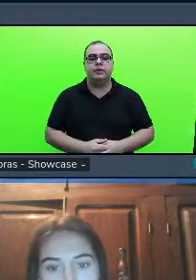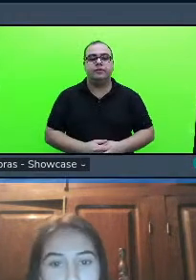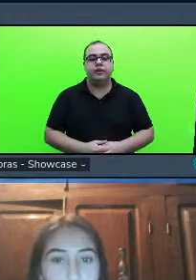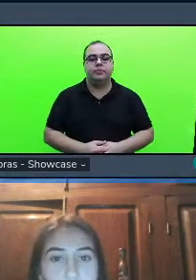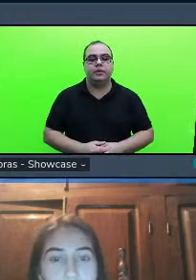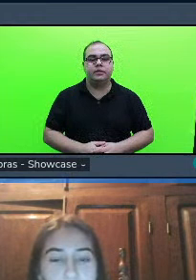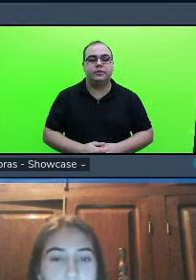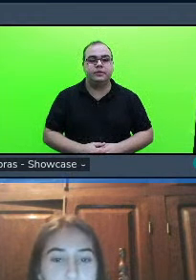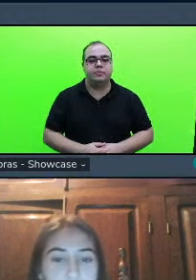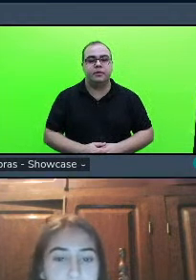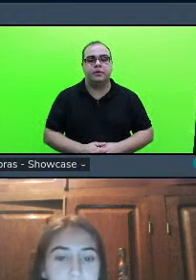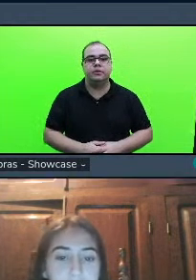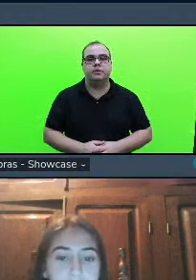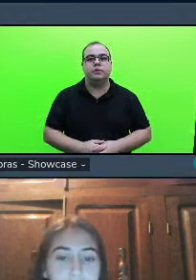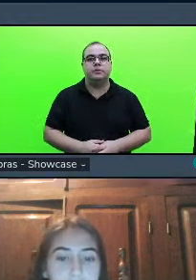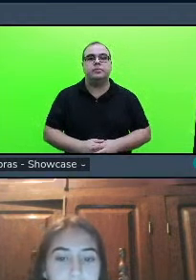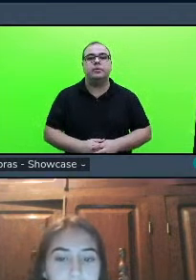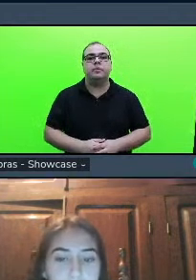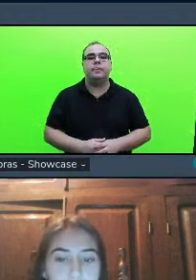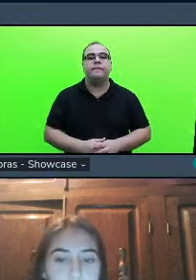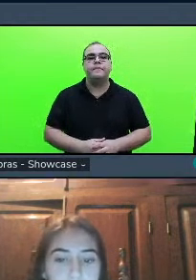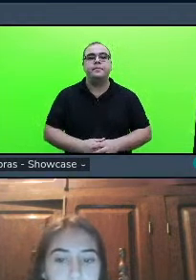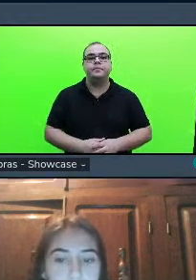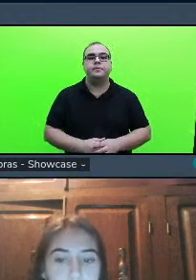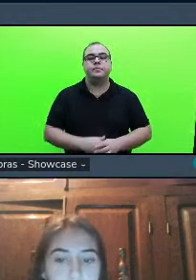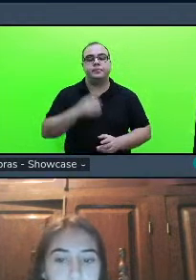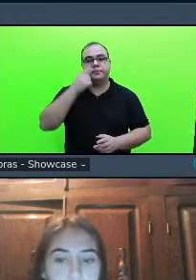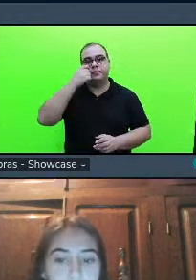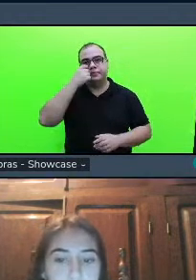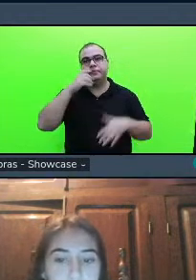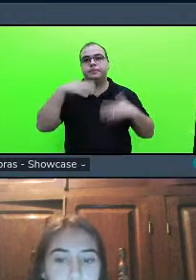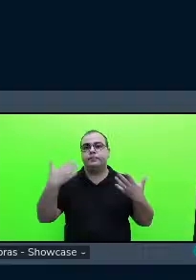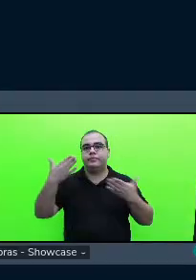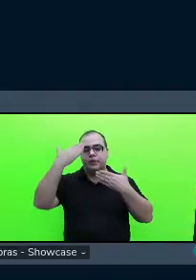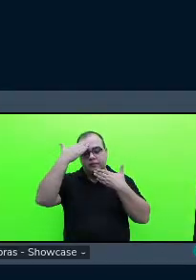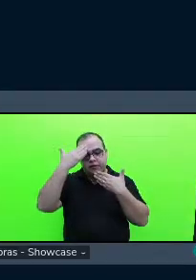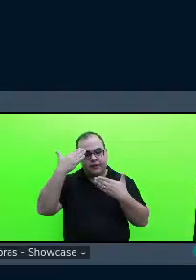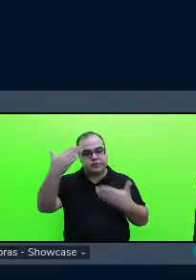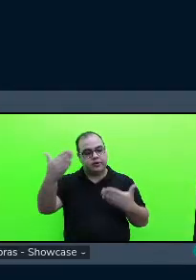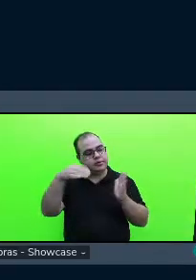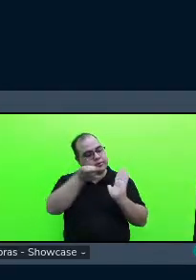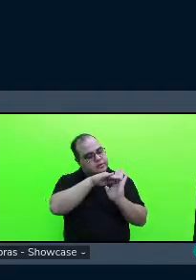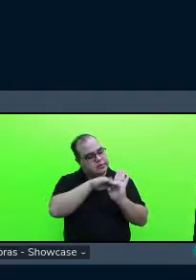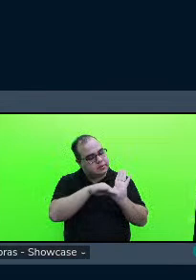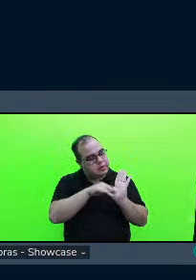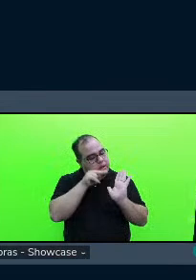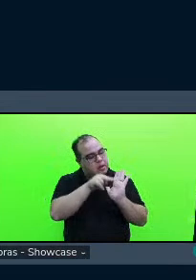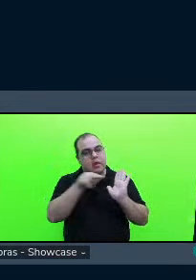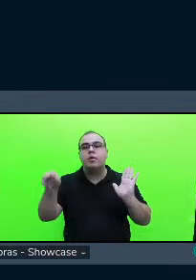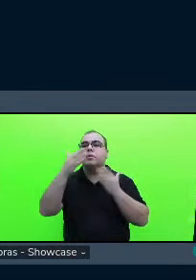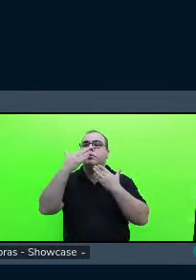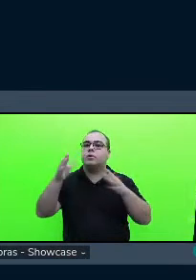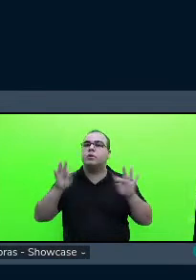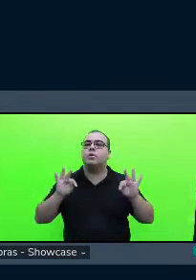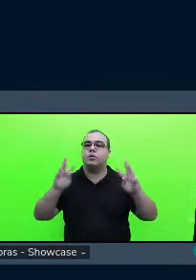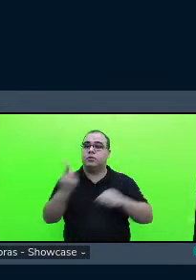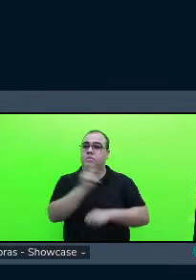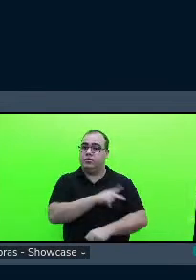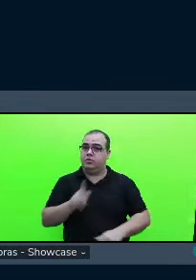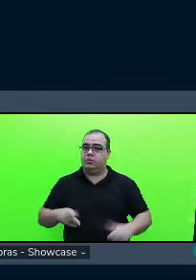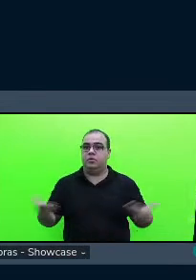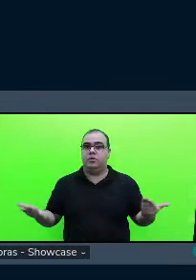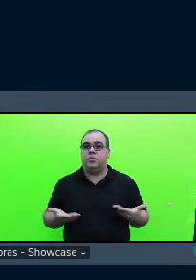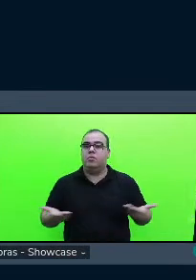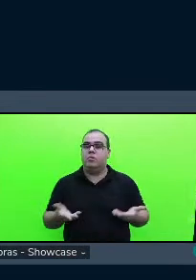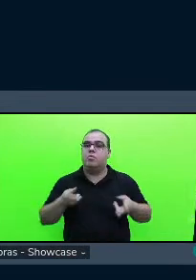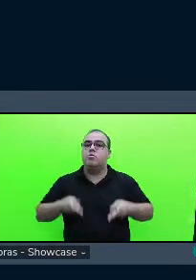obrigada a vocês obrigada Tássia obrigada professora Catarina professor Alex eu os convido a continuar